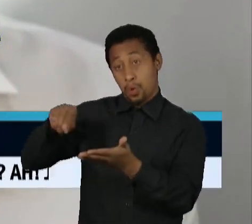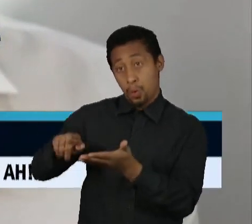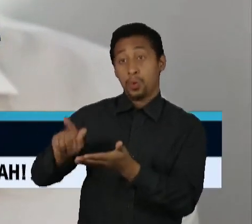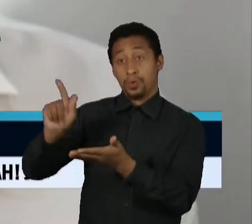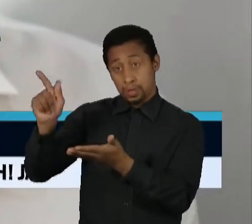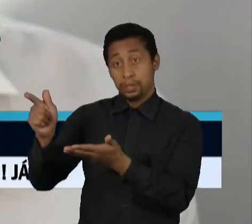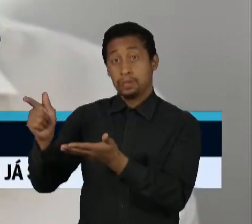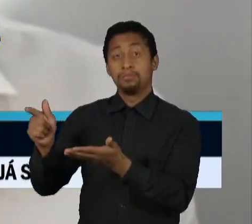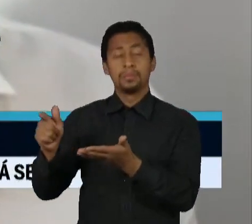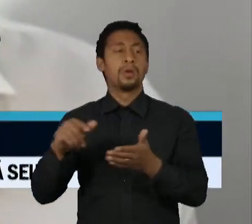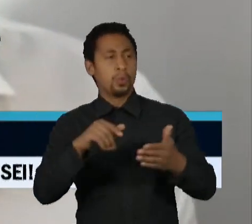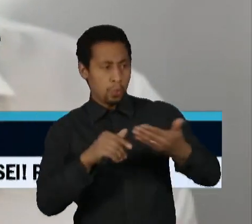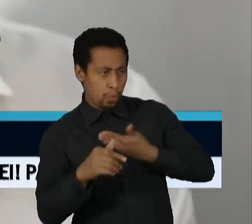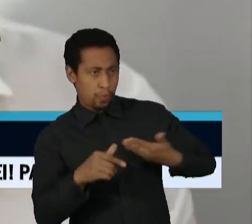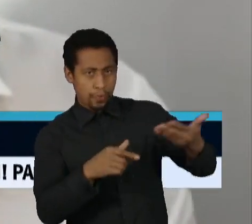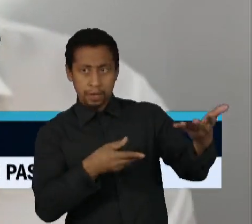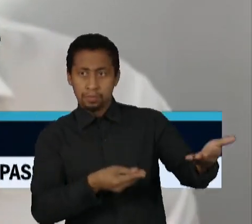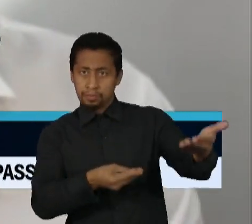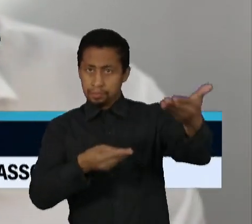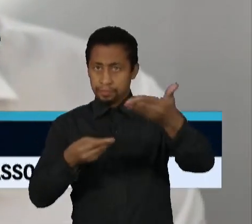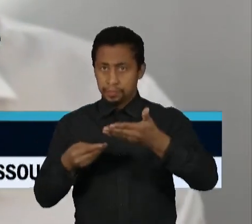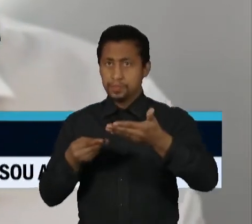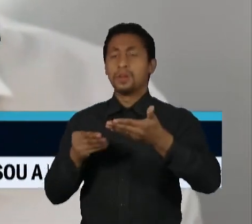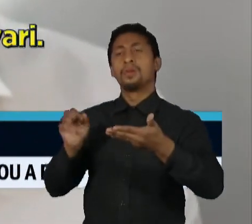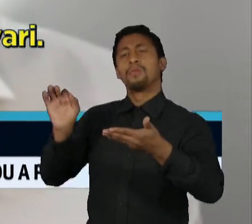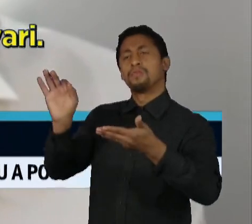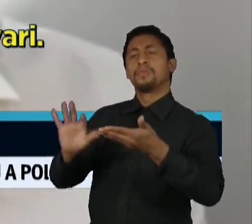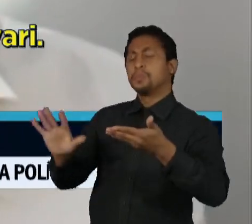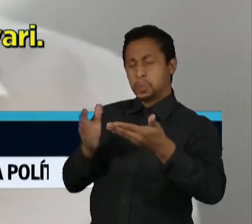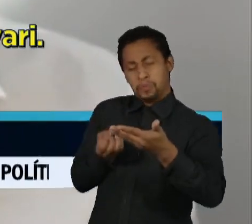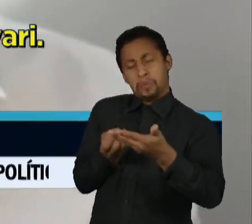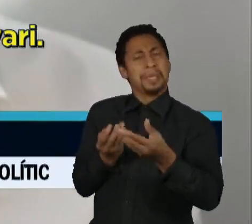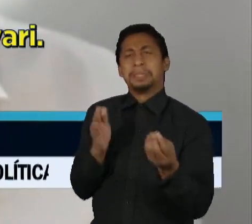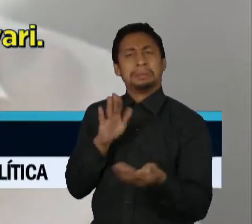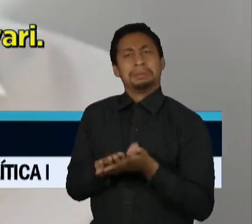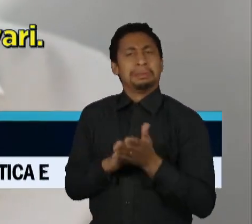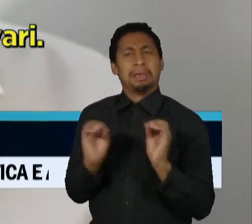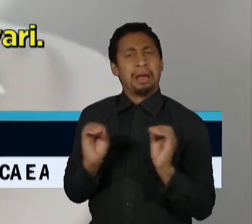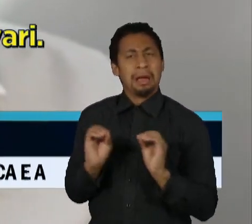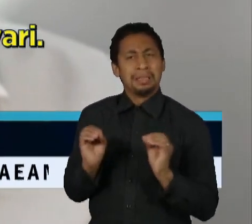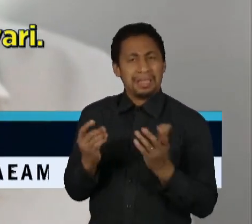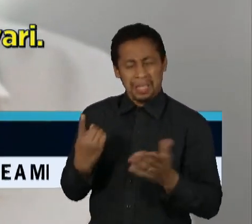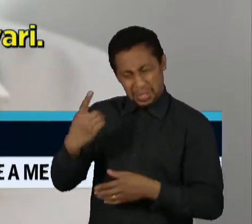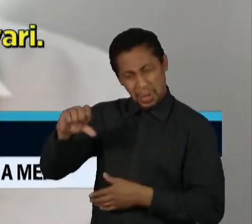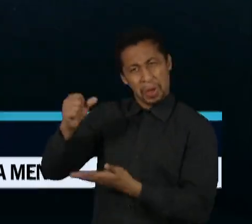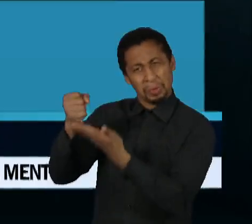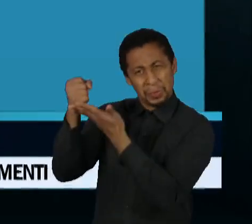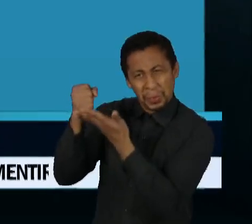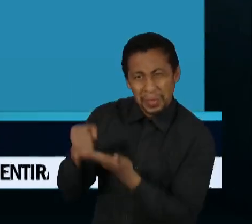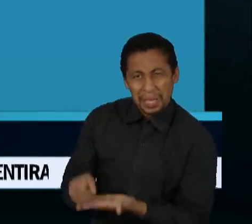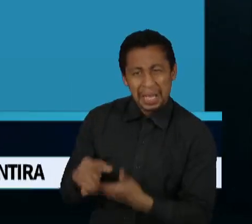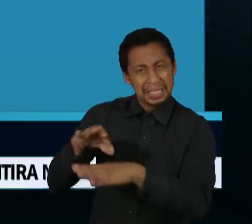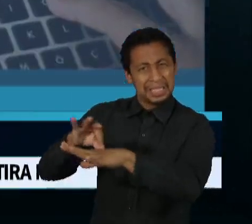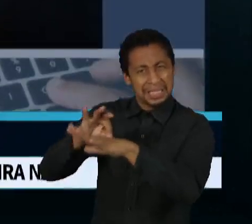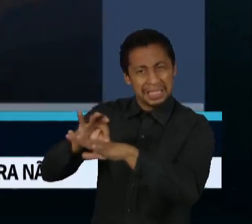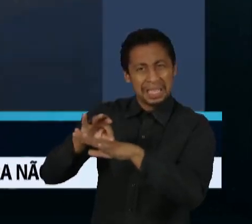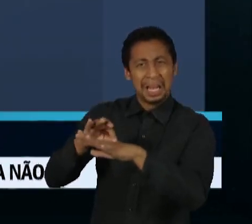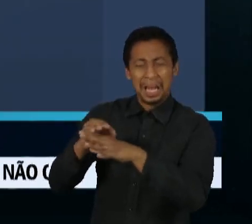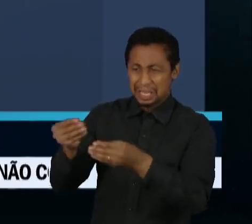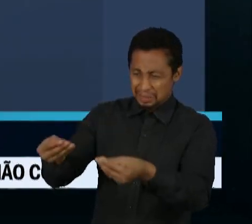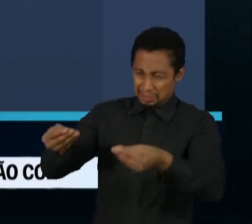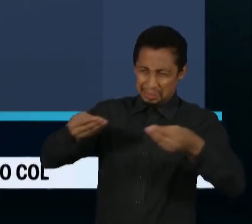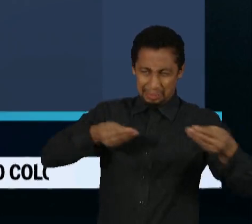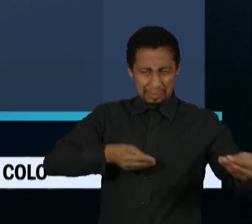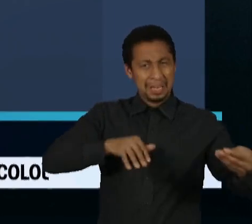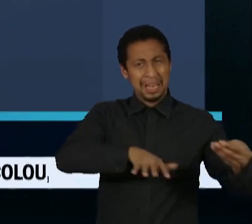E não, não temos essa informação que foi enviado de 19 toneladas de bisteca para o Vale do Javari. Segundo reportagem do